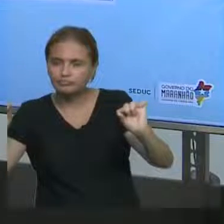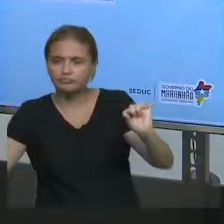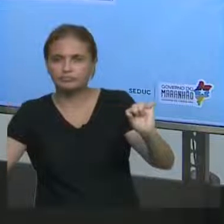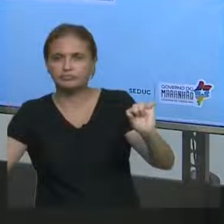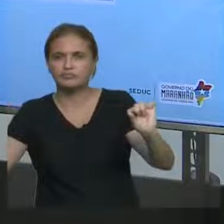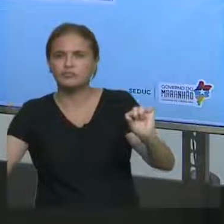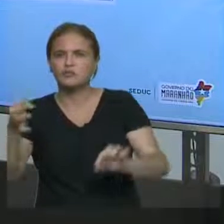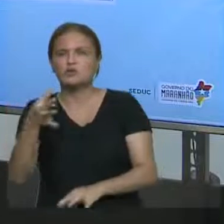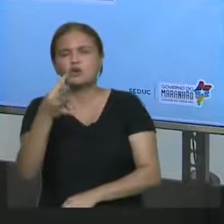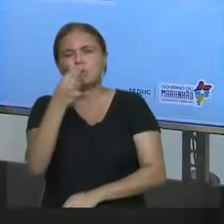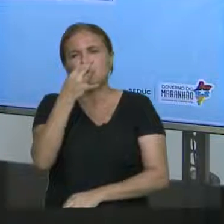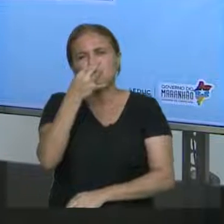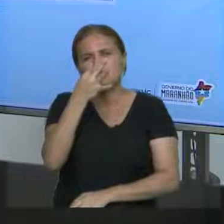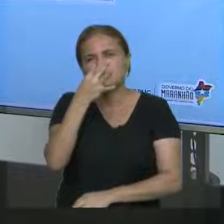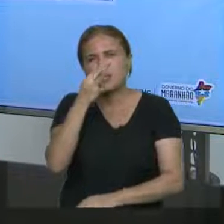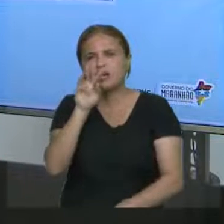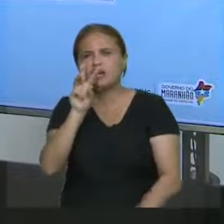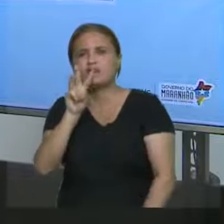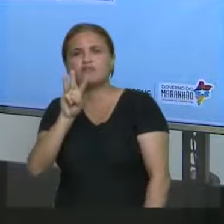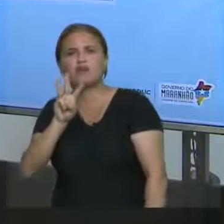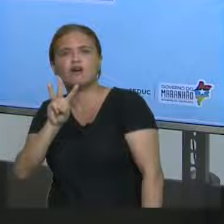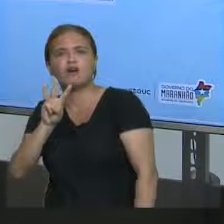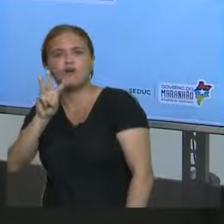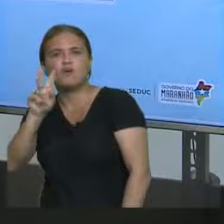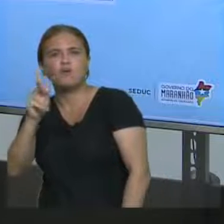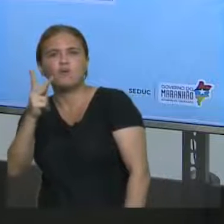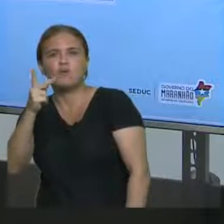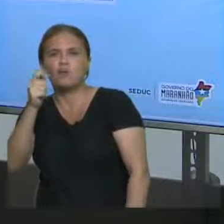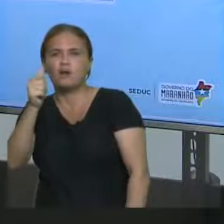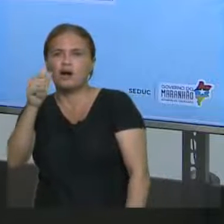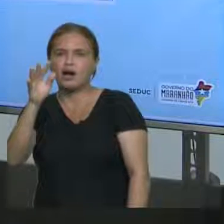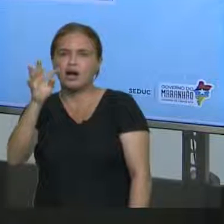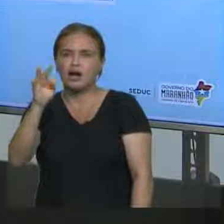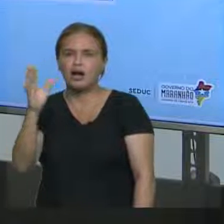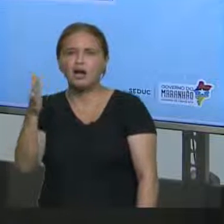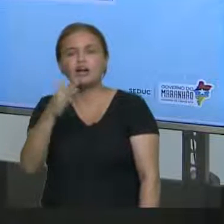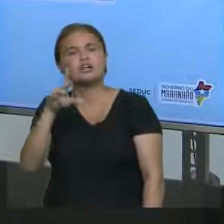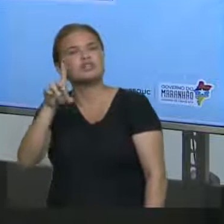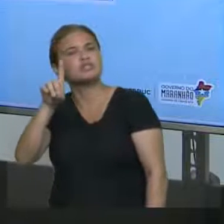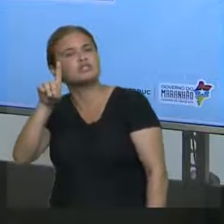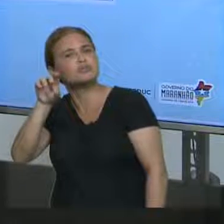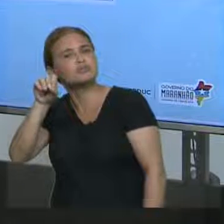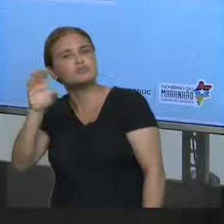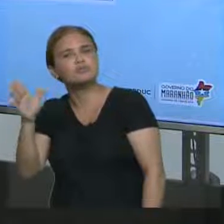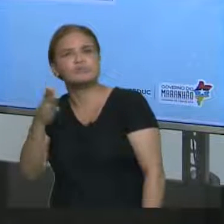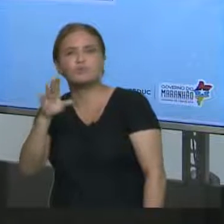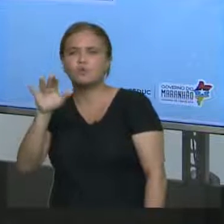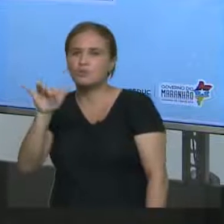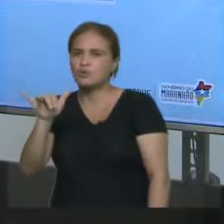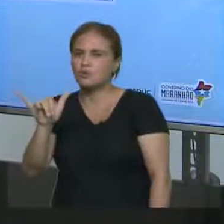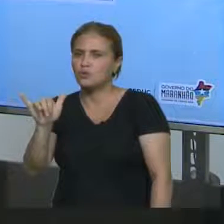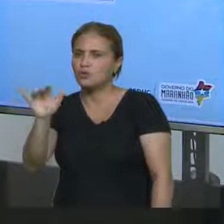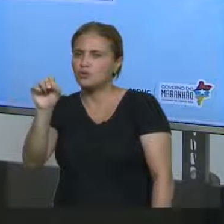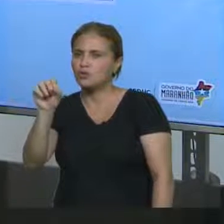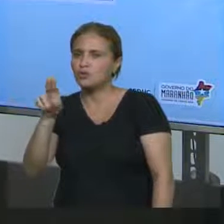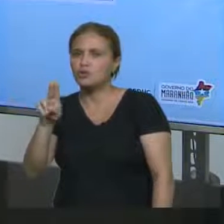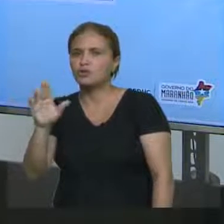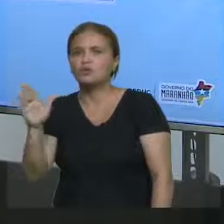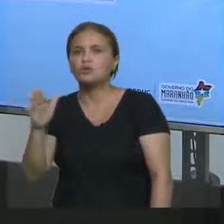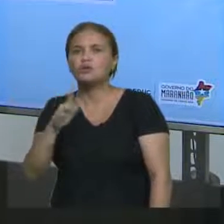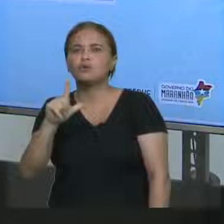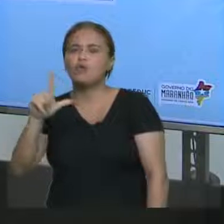Né? Observem o conhecimento que vocês têm de simple present, tá? Observem essa pergunta. Qual será a resposta